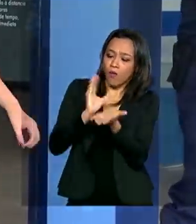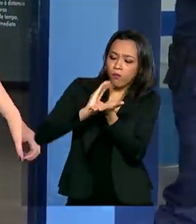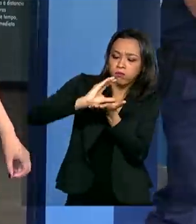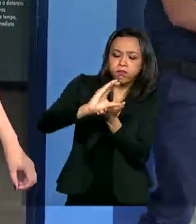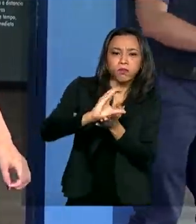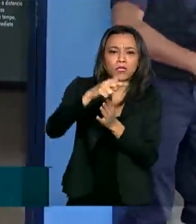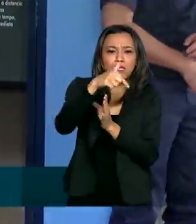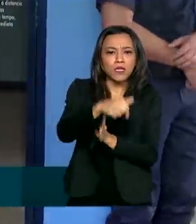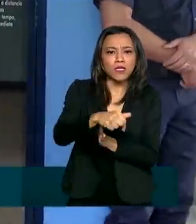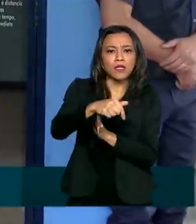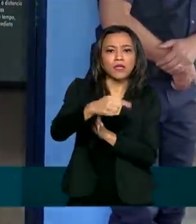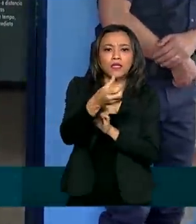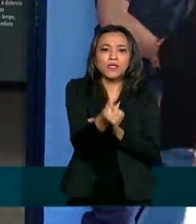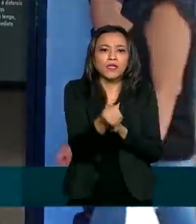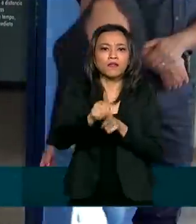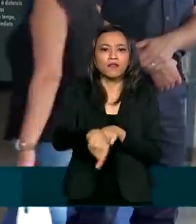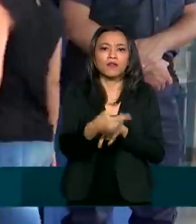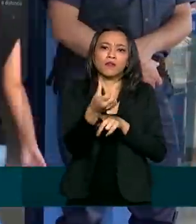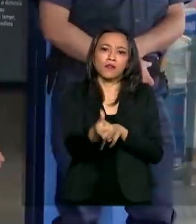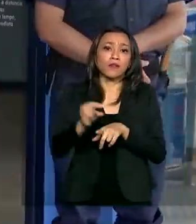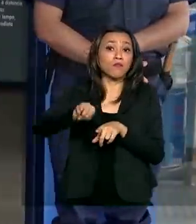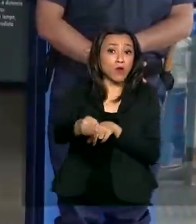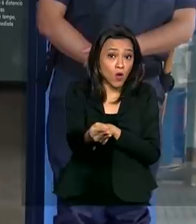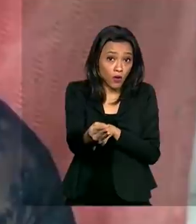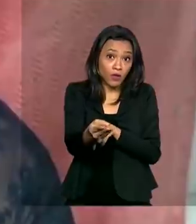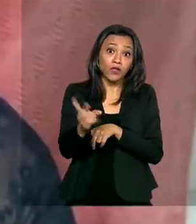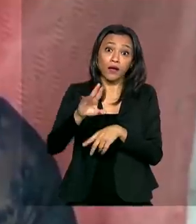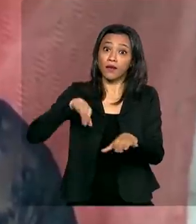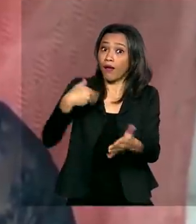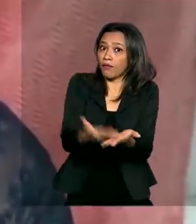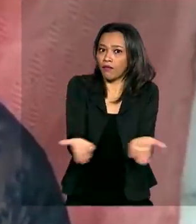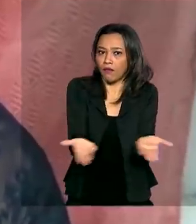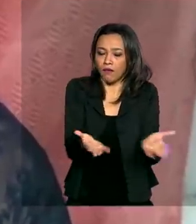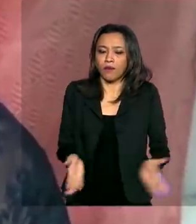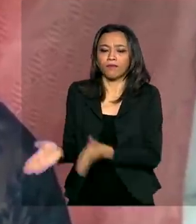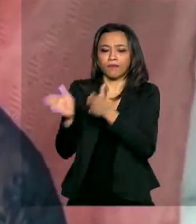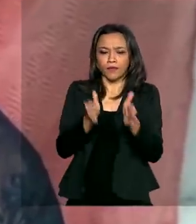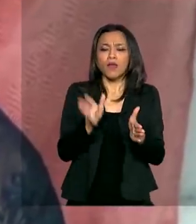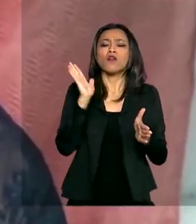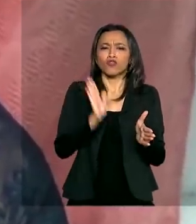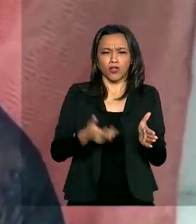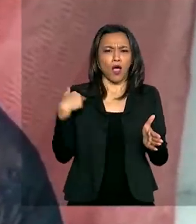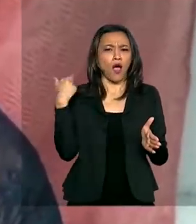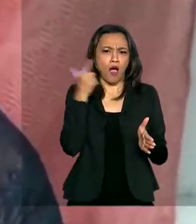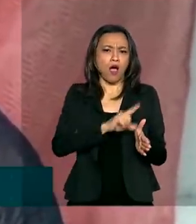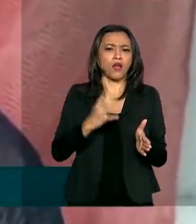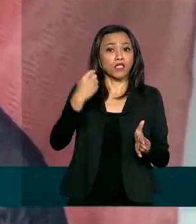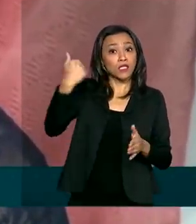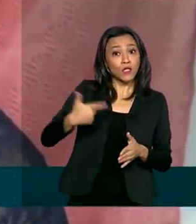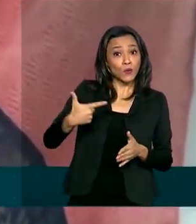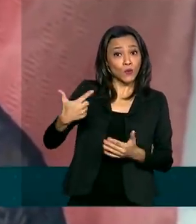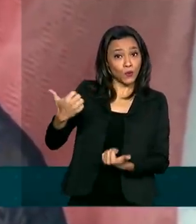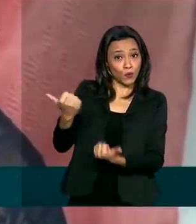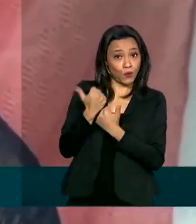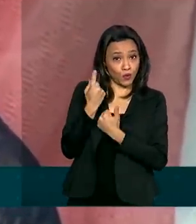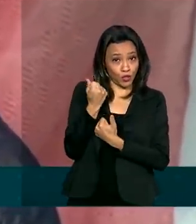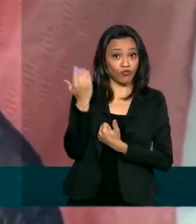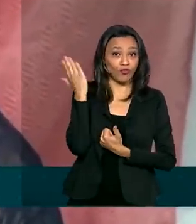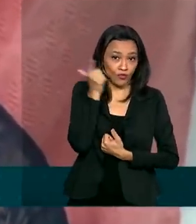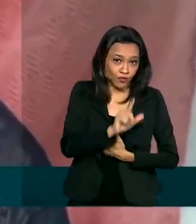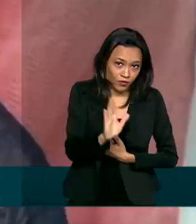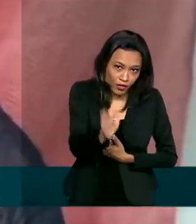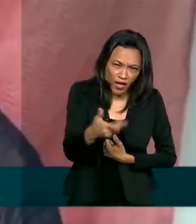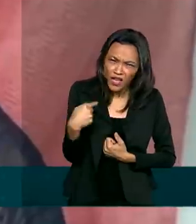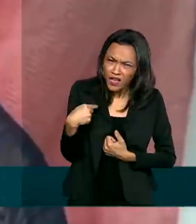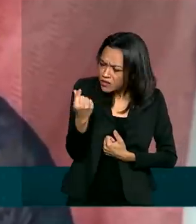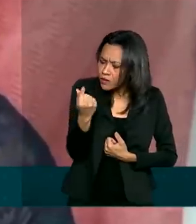,6 bilhões de reais até agora. Eu já recebi a segunda parcela do auxílio. Esse dinheiro tem